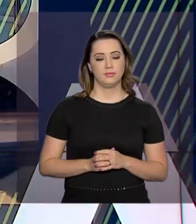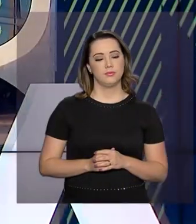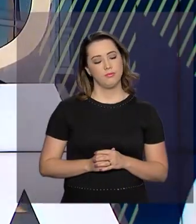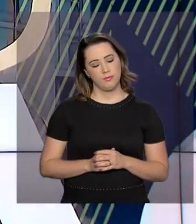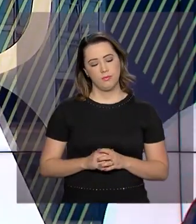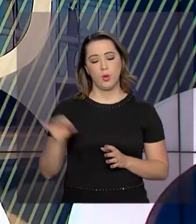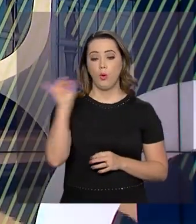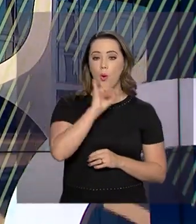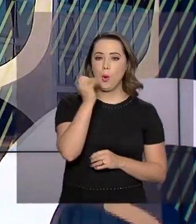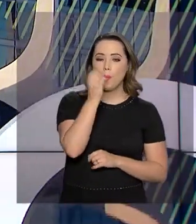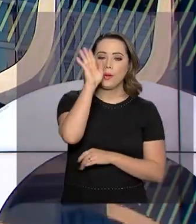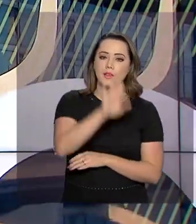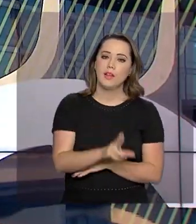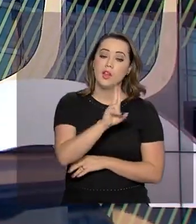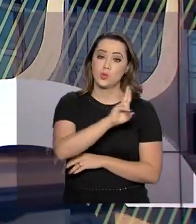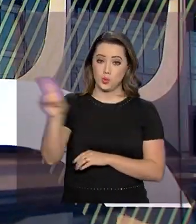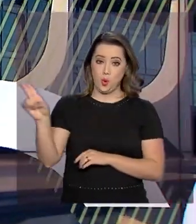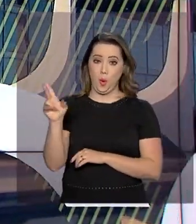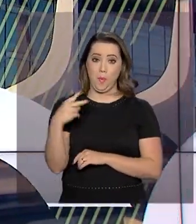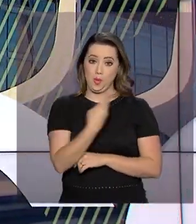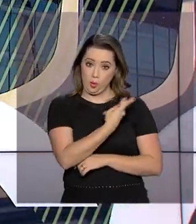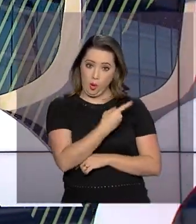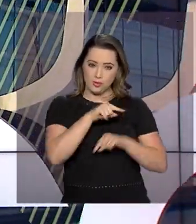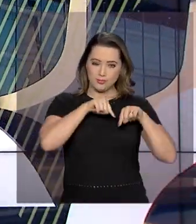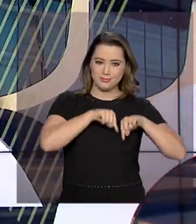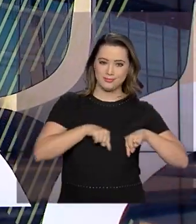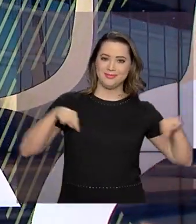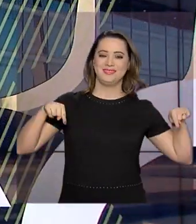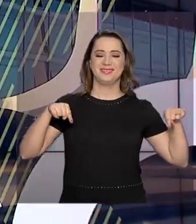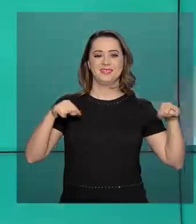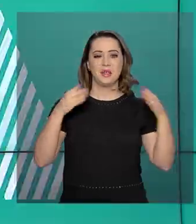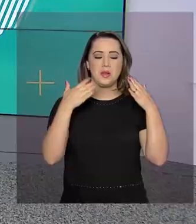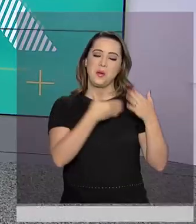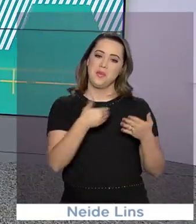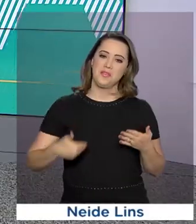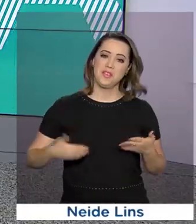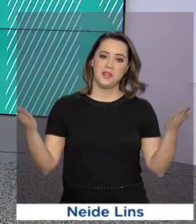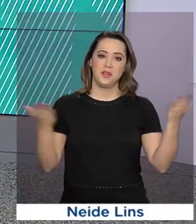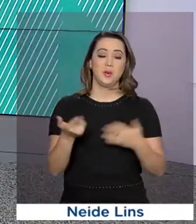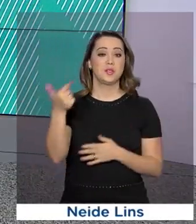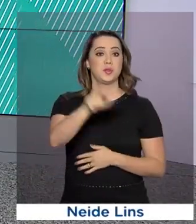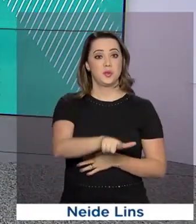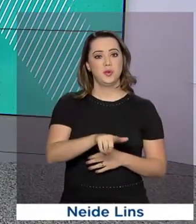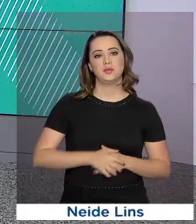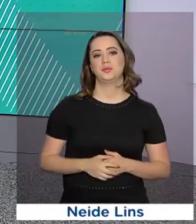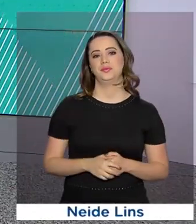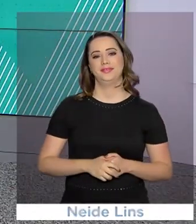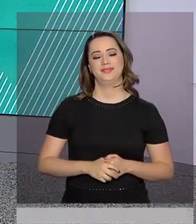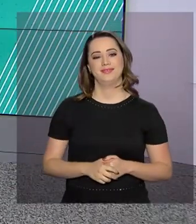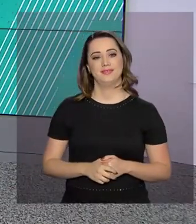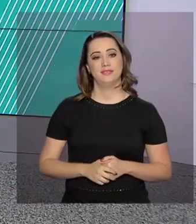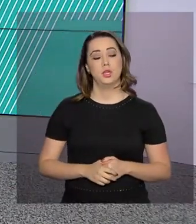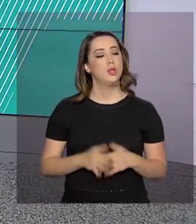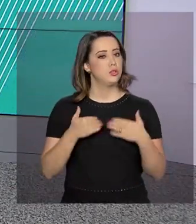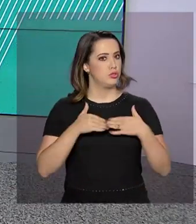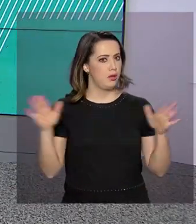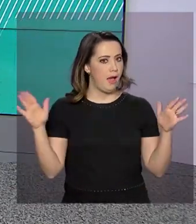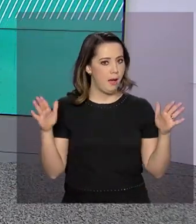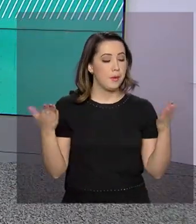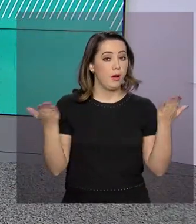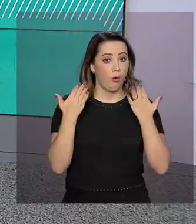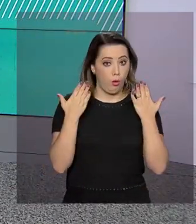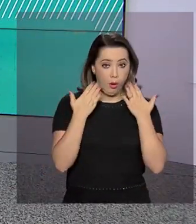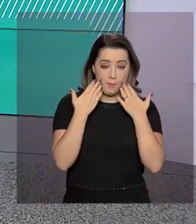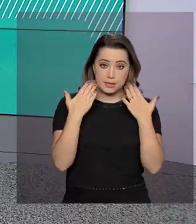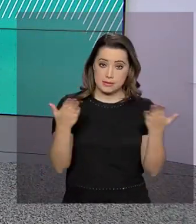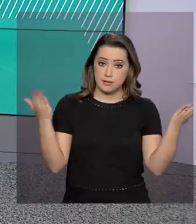Olá, boa tarde, eu sou Roberto Camargo e o governo agora está de volta. A gente abre esta edição com um recado importante para quem